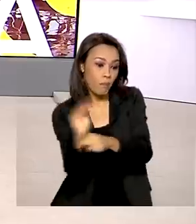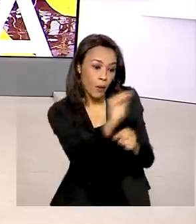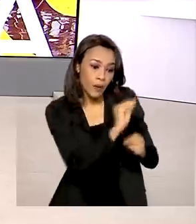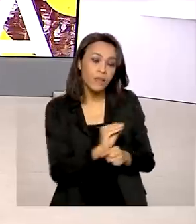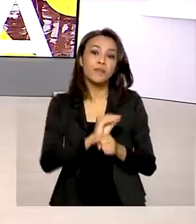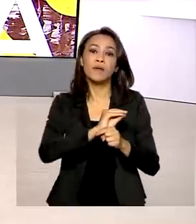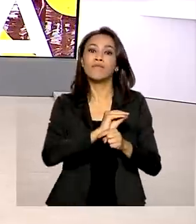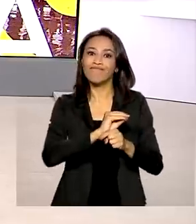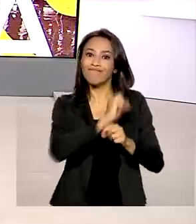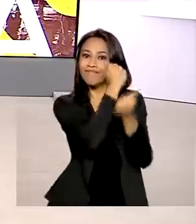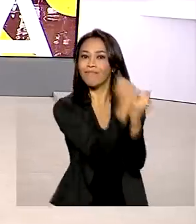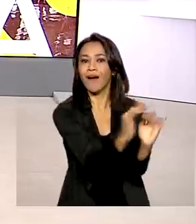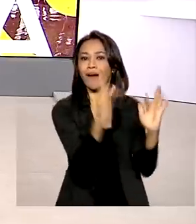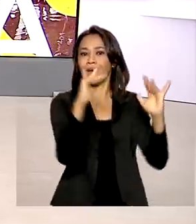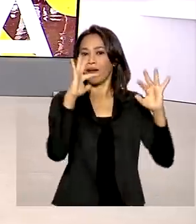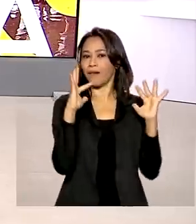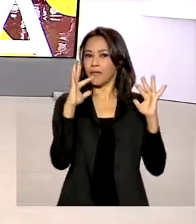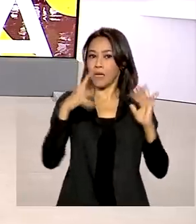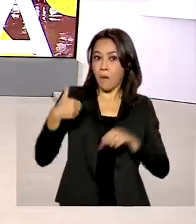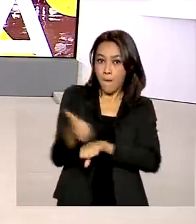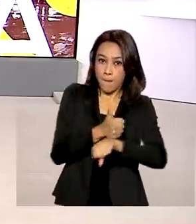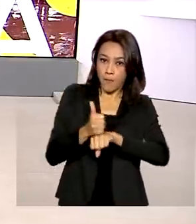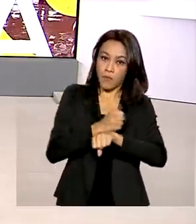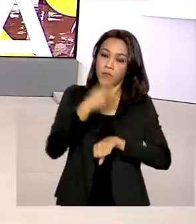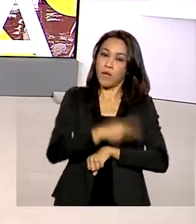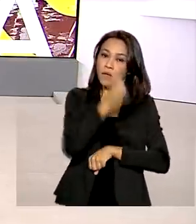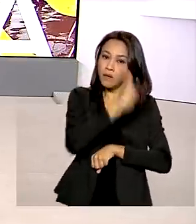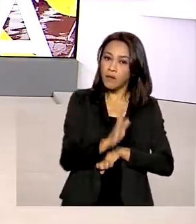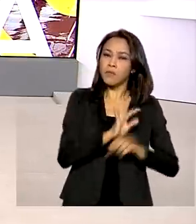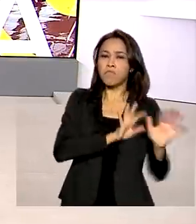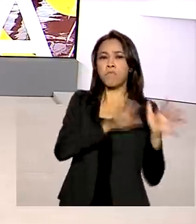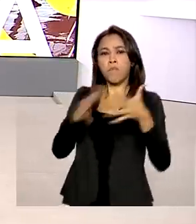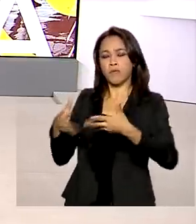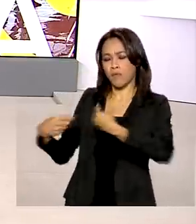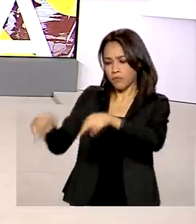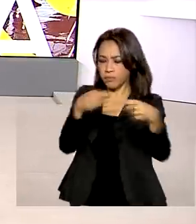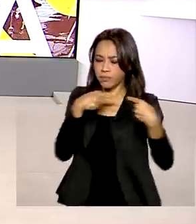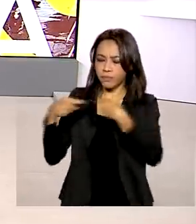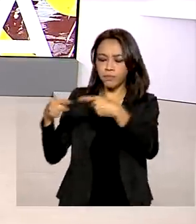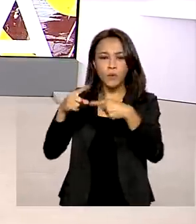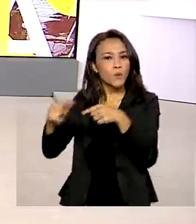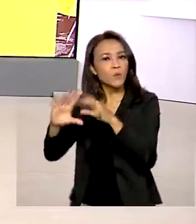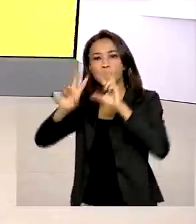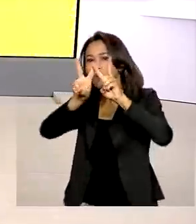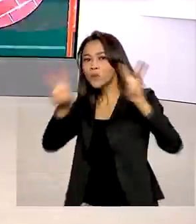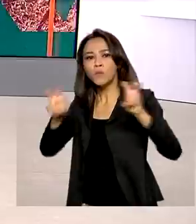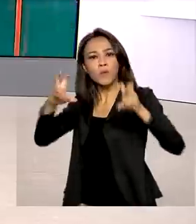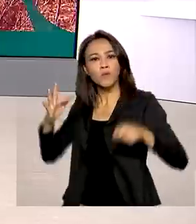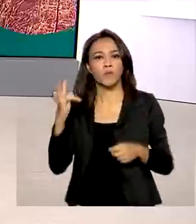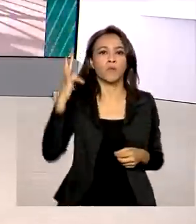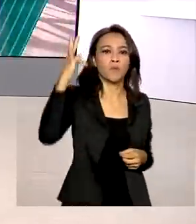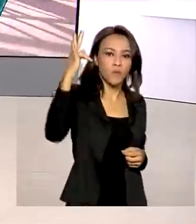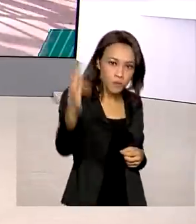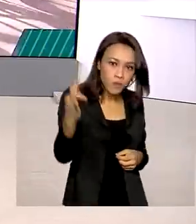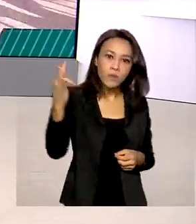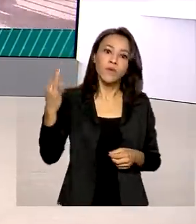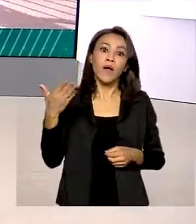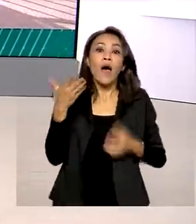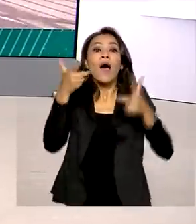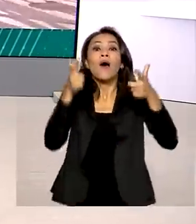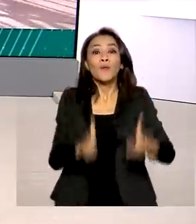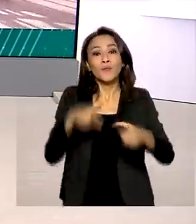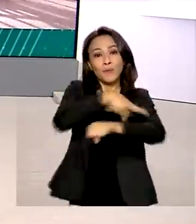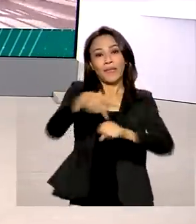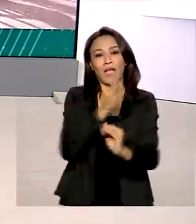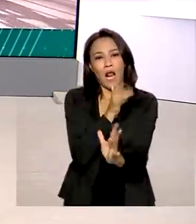governo e especialistas brasileiros do setor participaram das discussões sobre o futuro da agenda climática direto de Glasgow, na